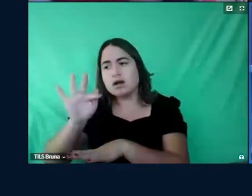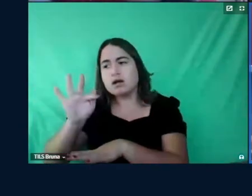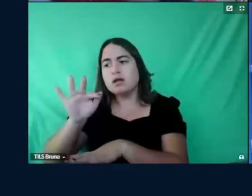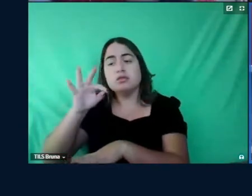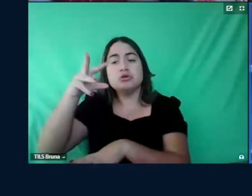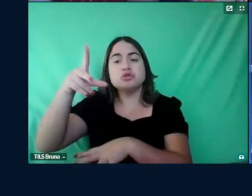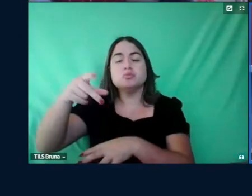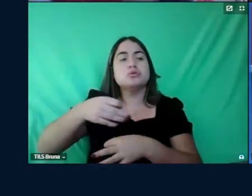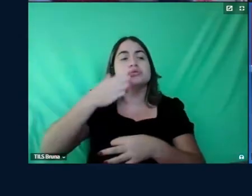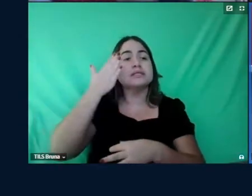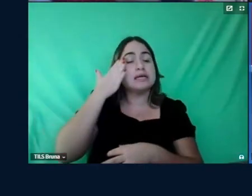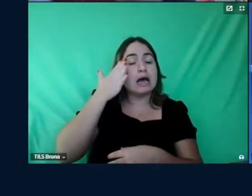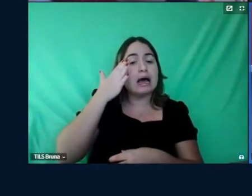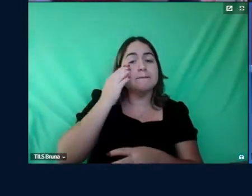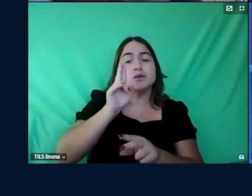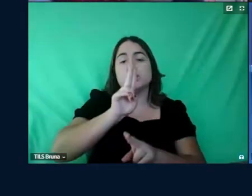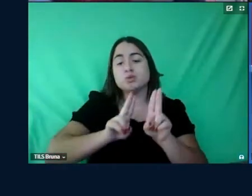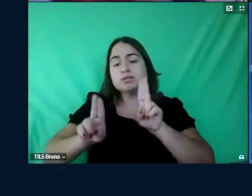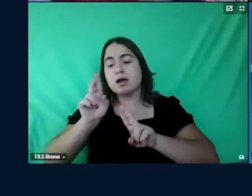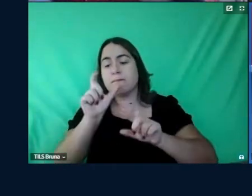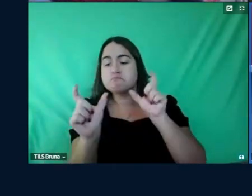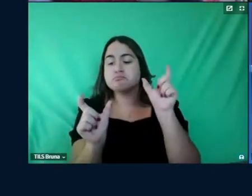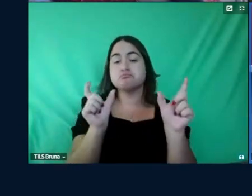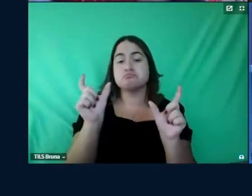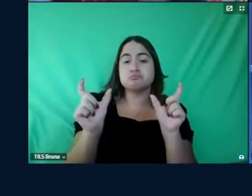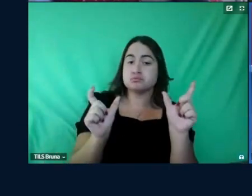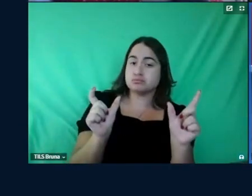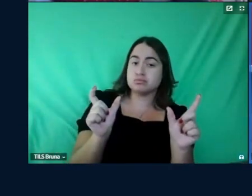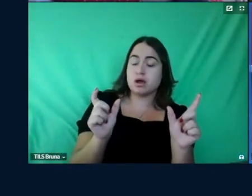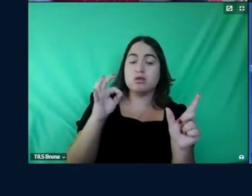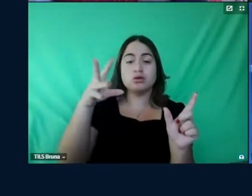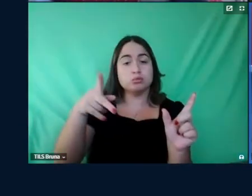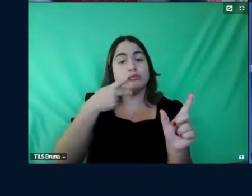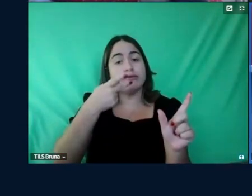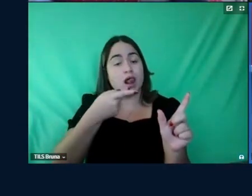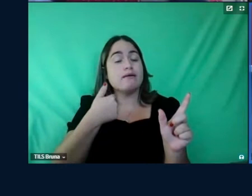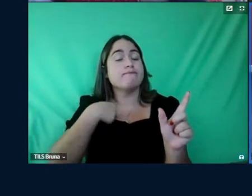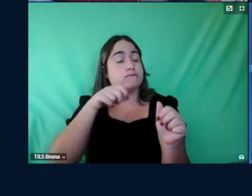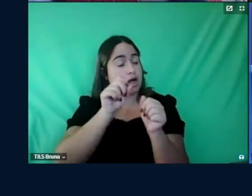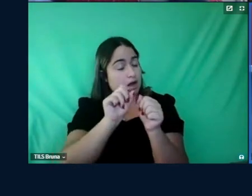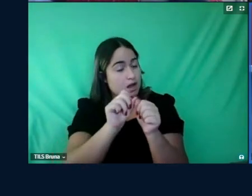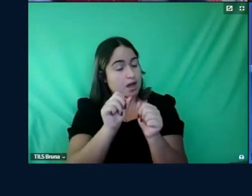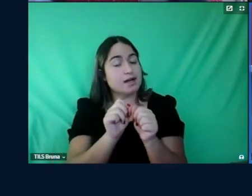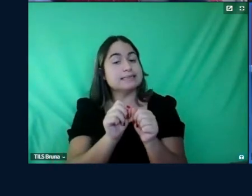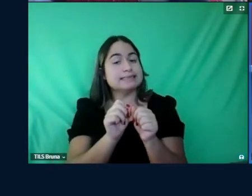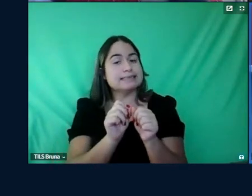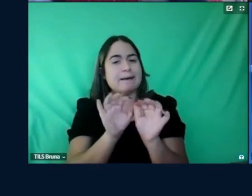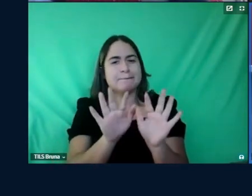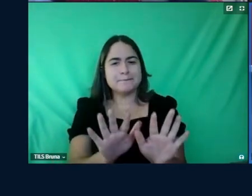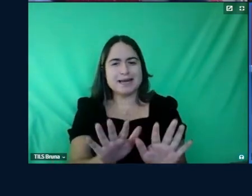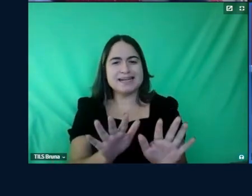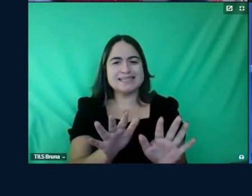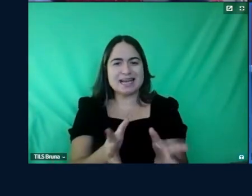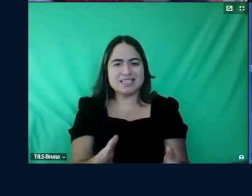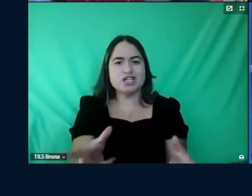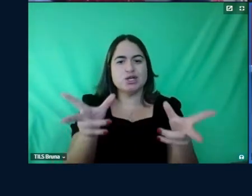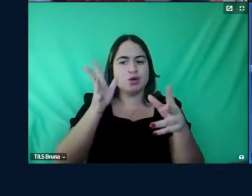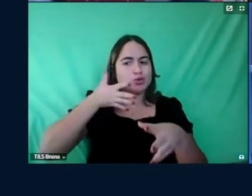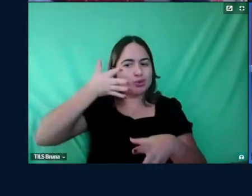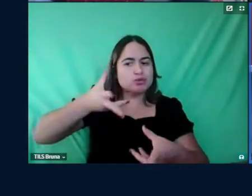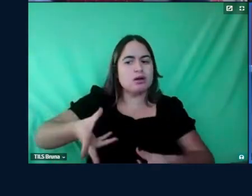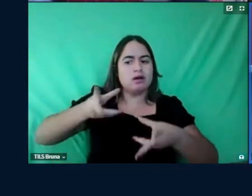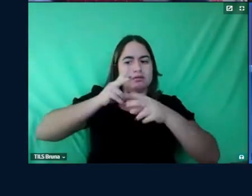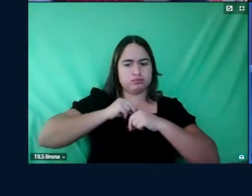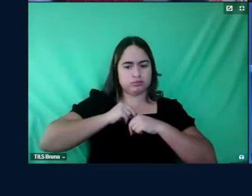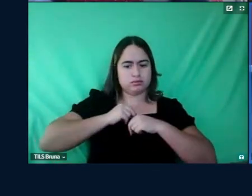todo mundo sabe usar as terminologias todo mundo diz que faz né e aí quando a gente se apropria dos discursos isso é muito